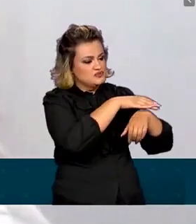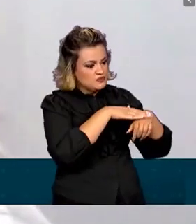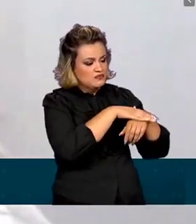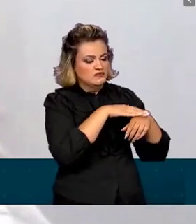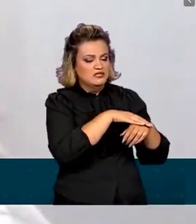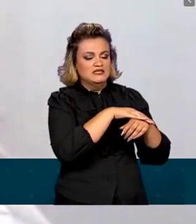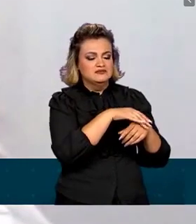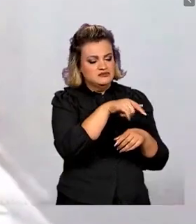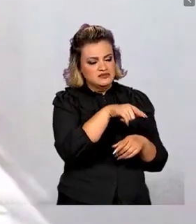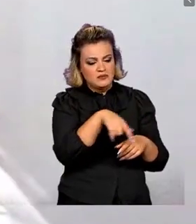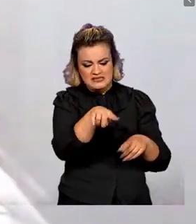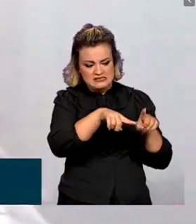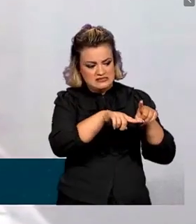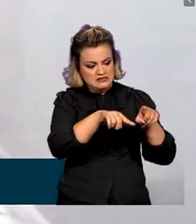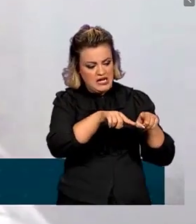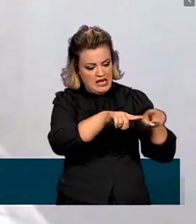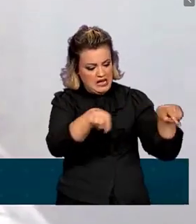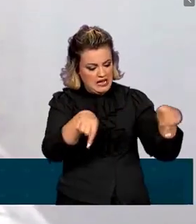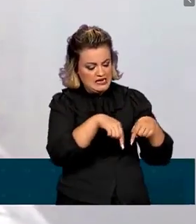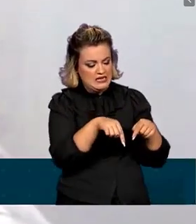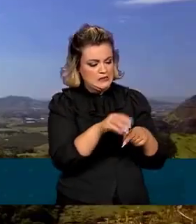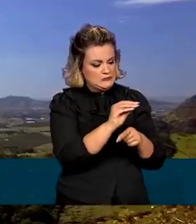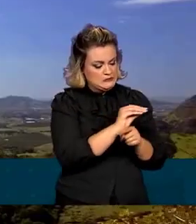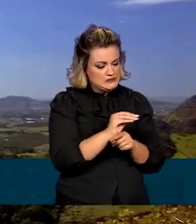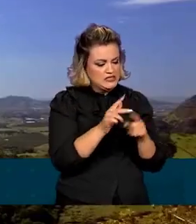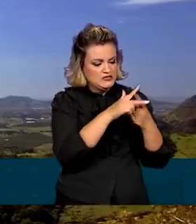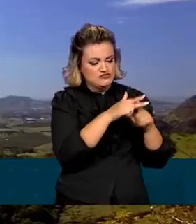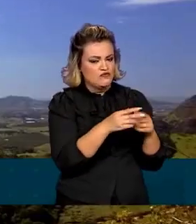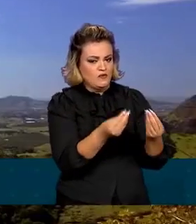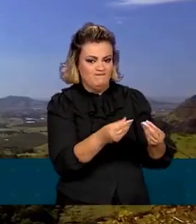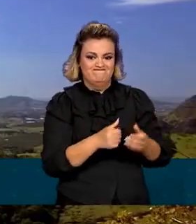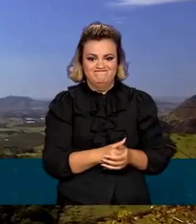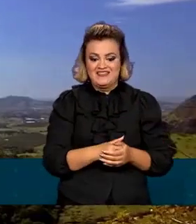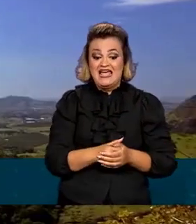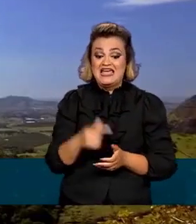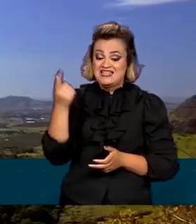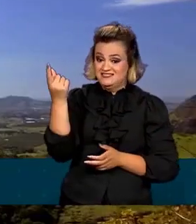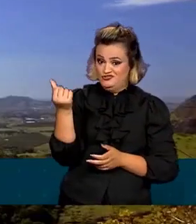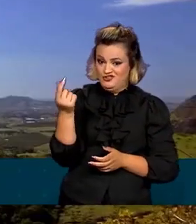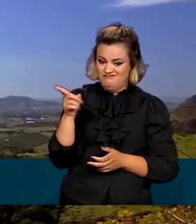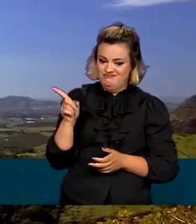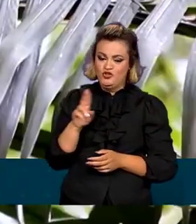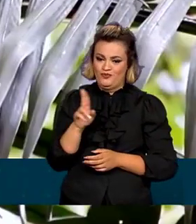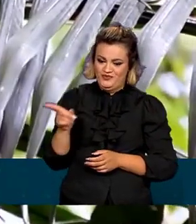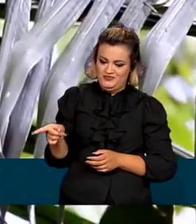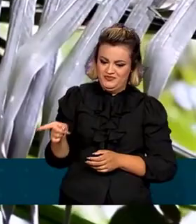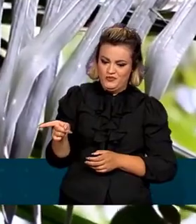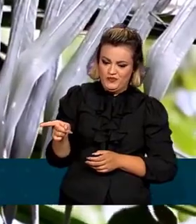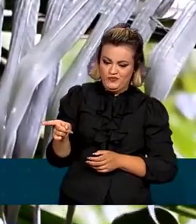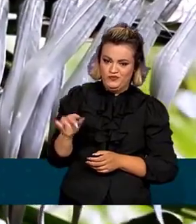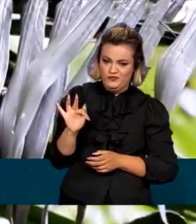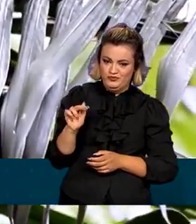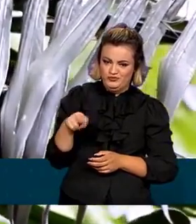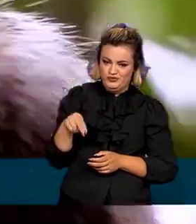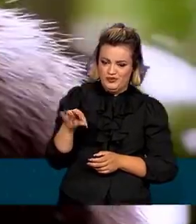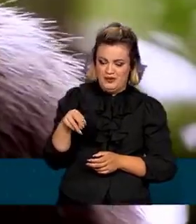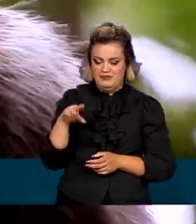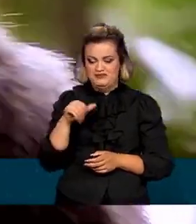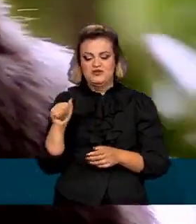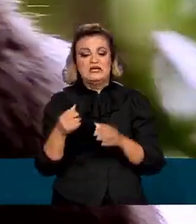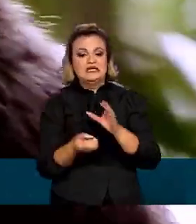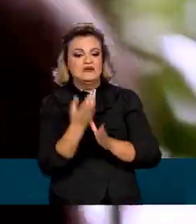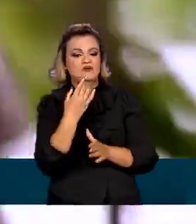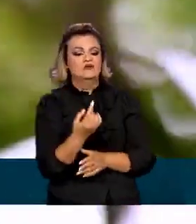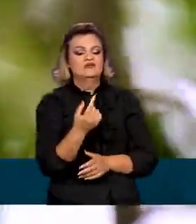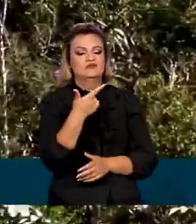recuperação de suas áreas com sistemas agroflorestais. O Fundo Amazônia está de volta à configuração de quando foi criado, em 2008.